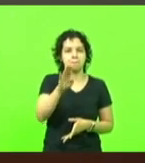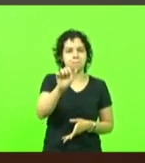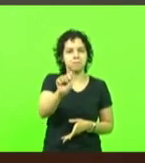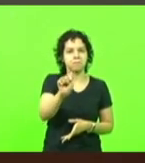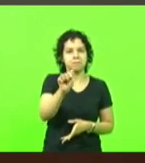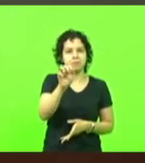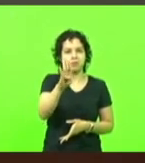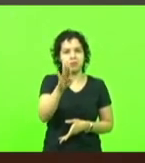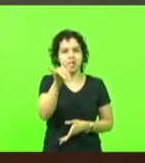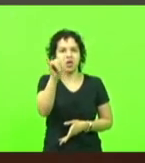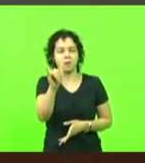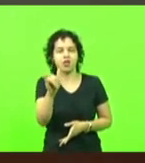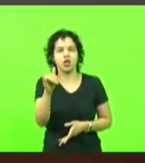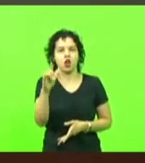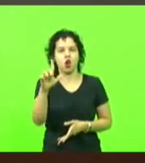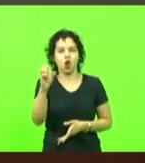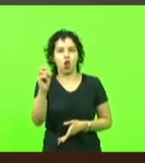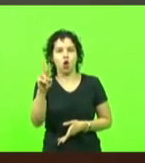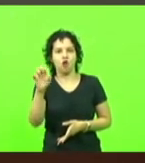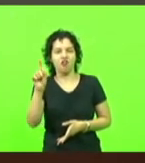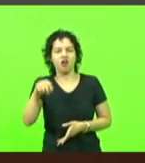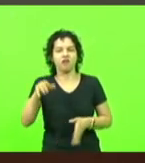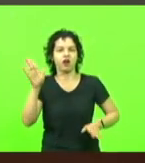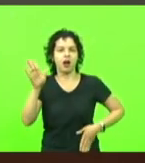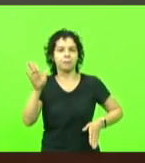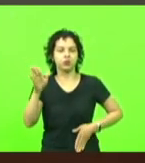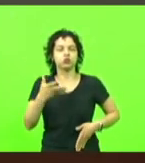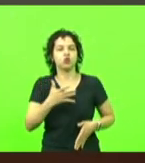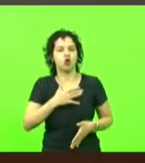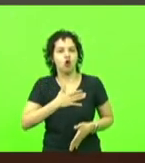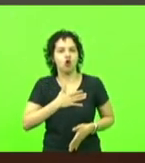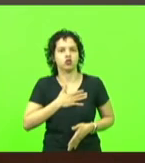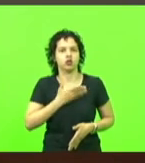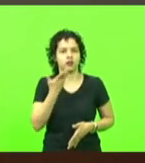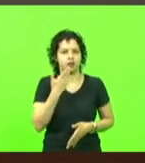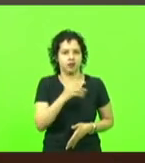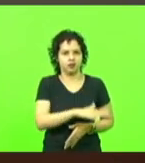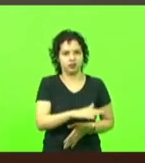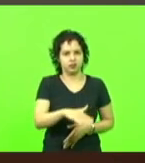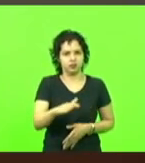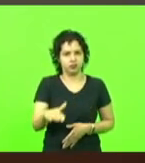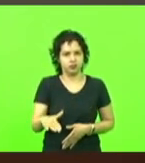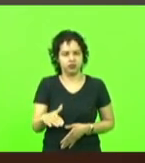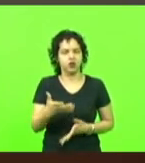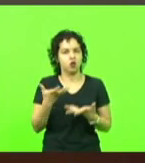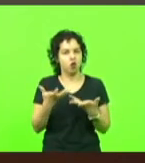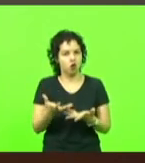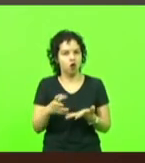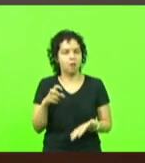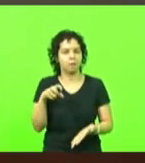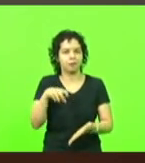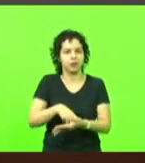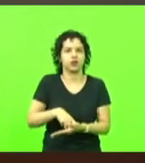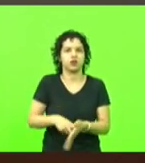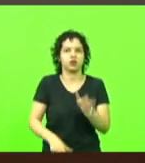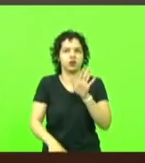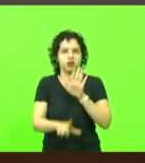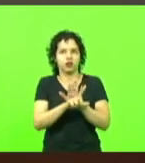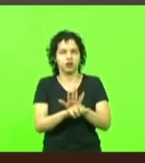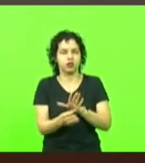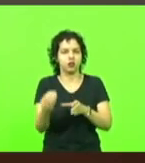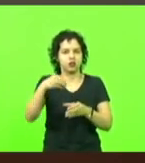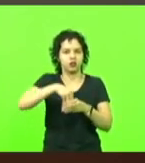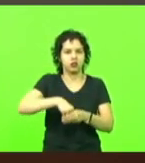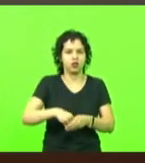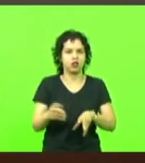vagabundos que gostam de criança. Eu gosto da pena e da lei interna da cadeia